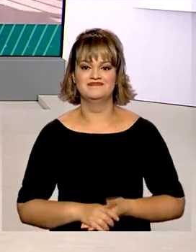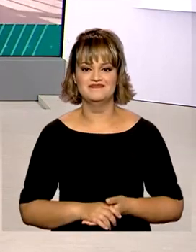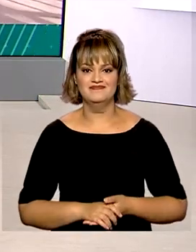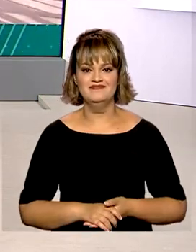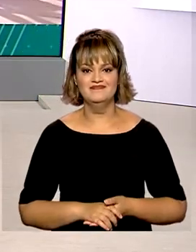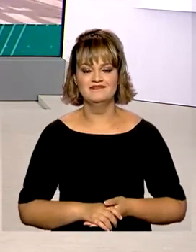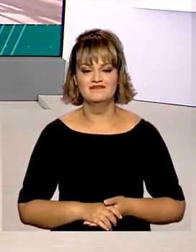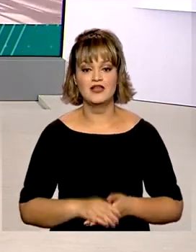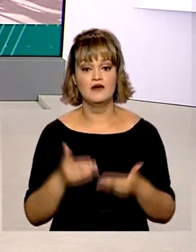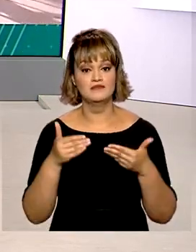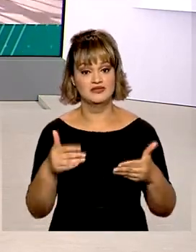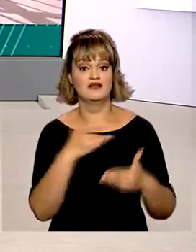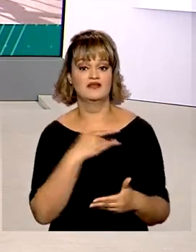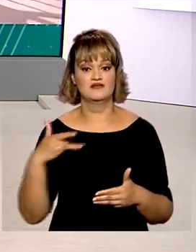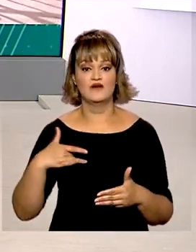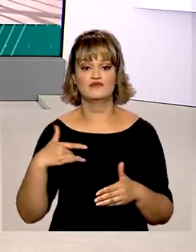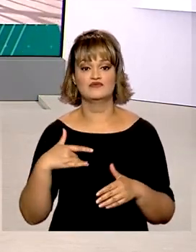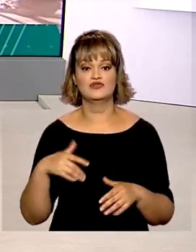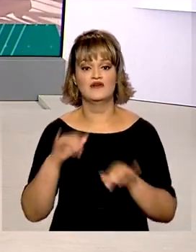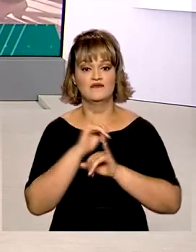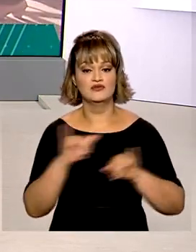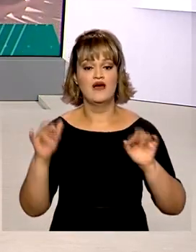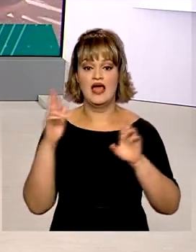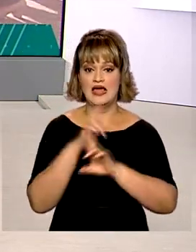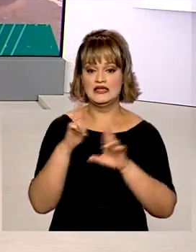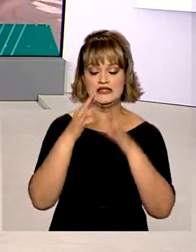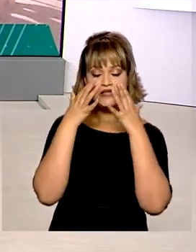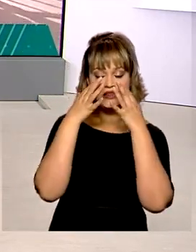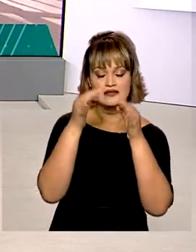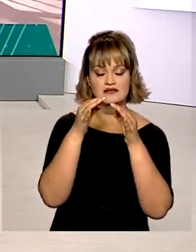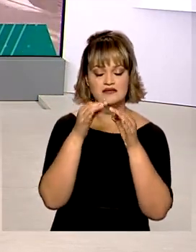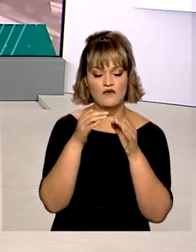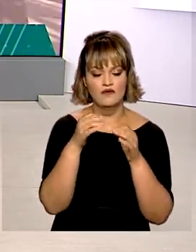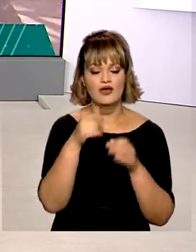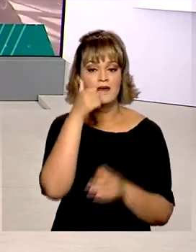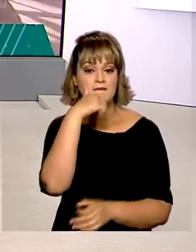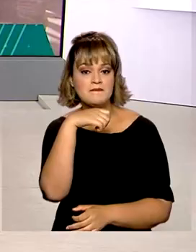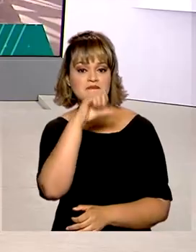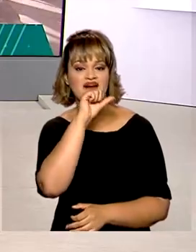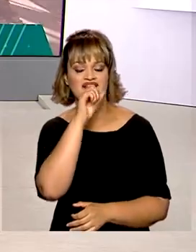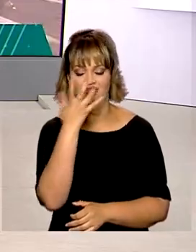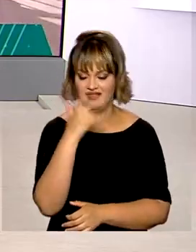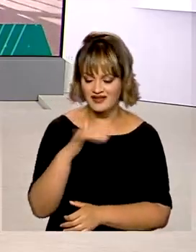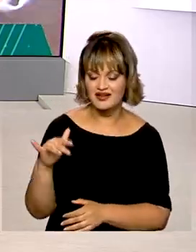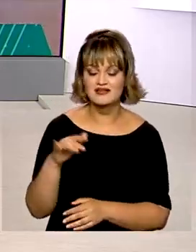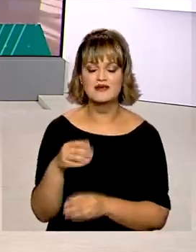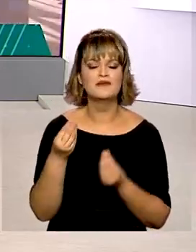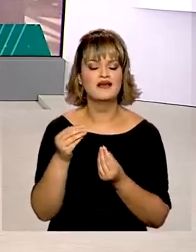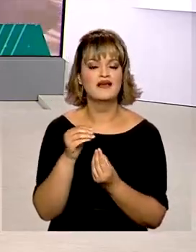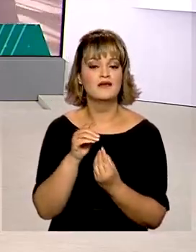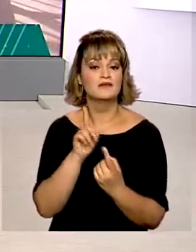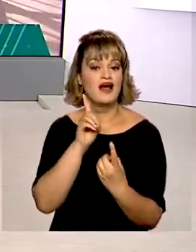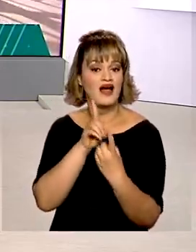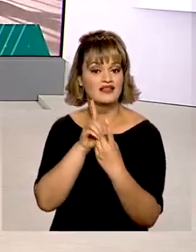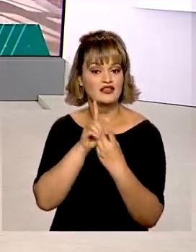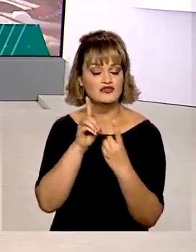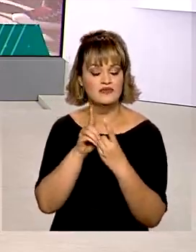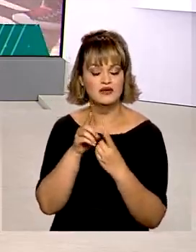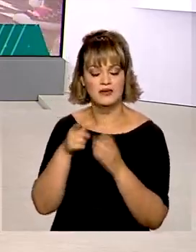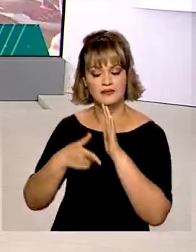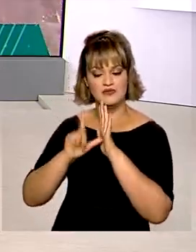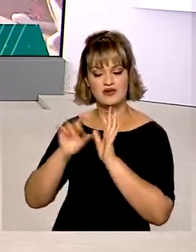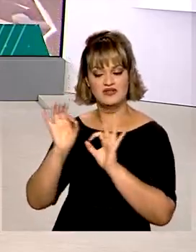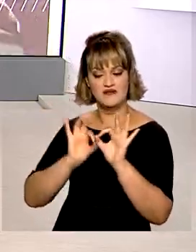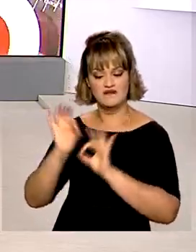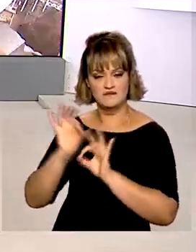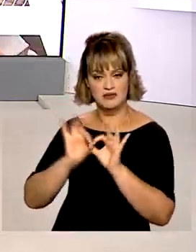O Ministério da Saúde lançou a nova rede de atenção materna e infantil para garantir a assistência para o planejamento familiar e